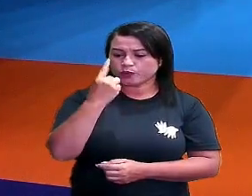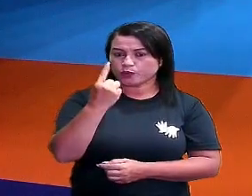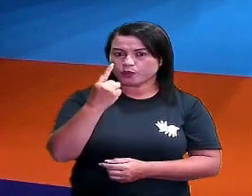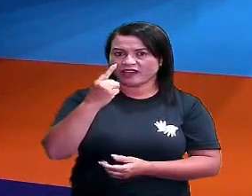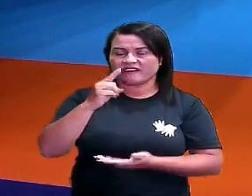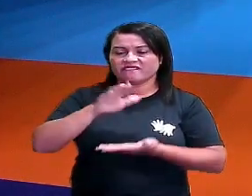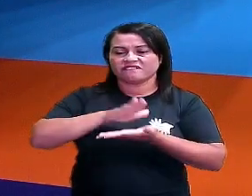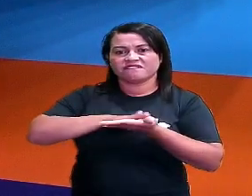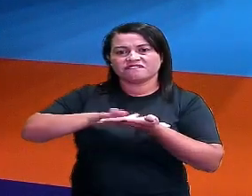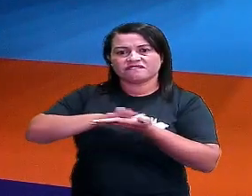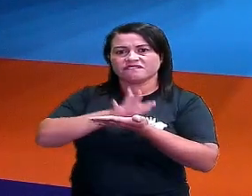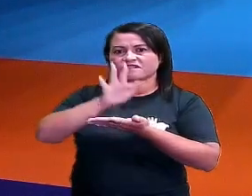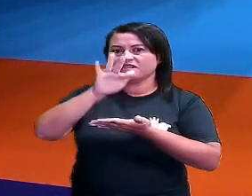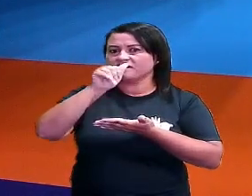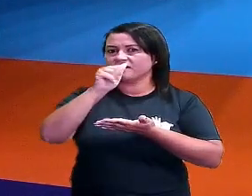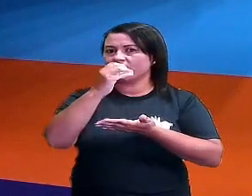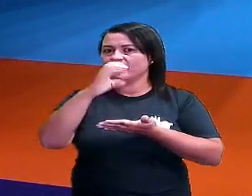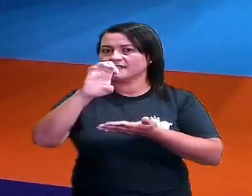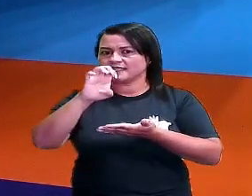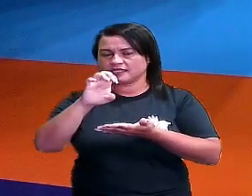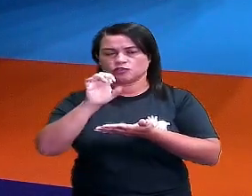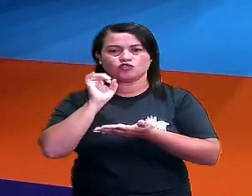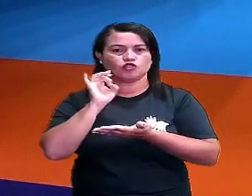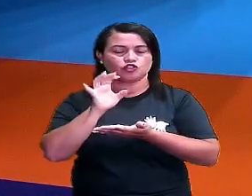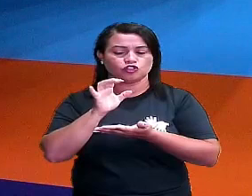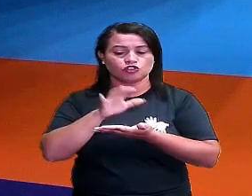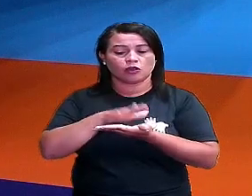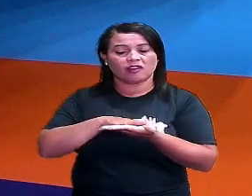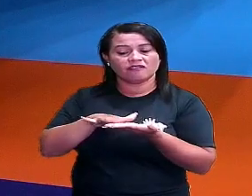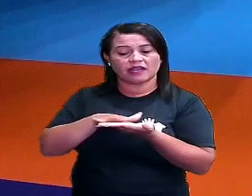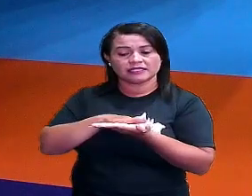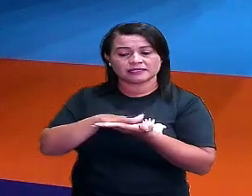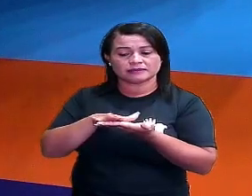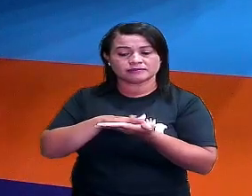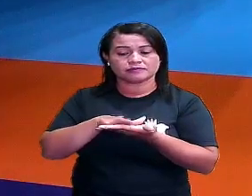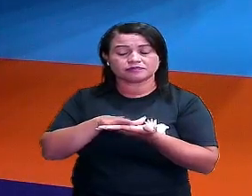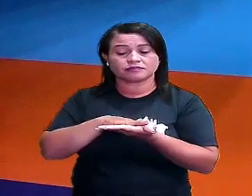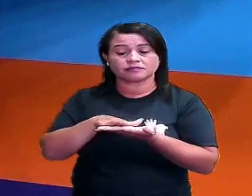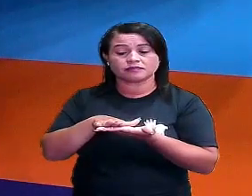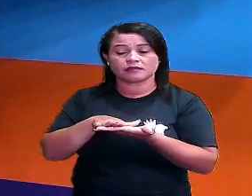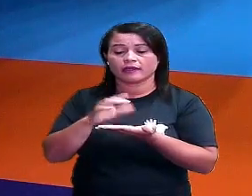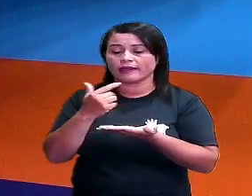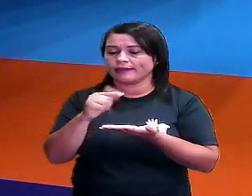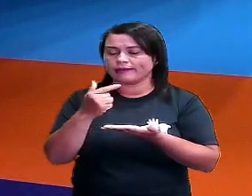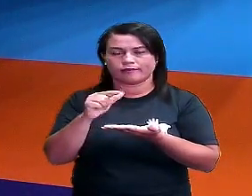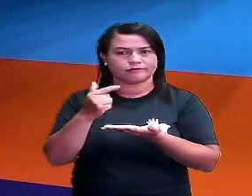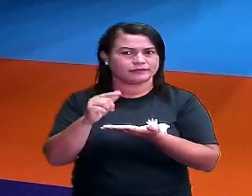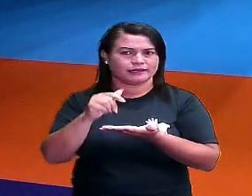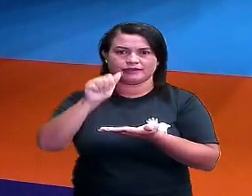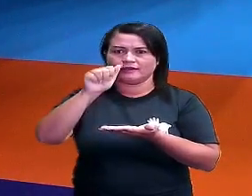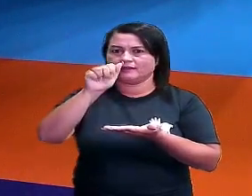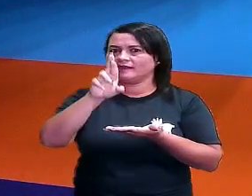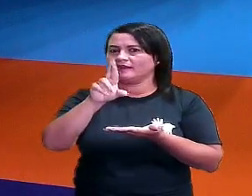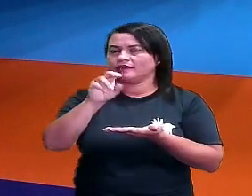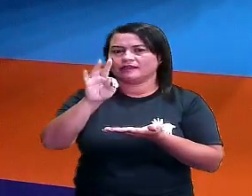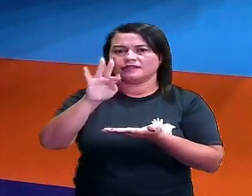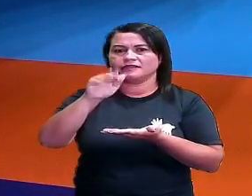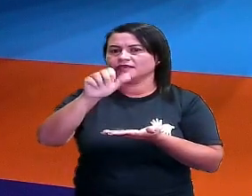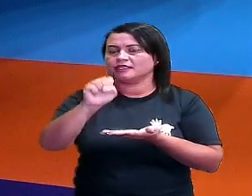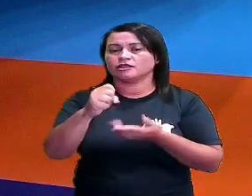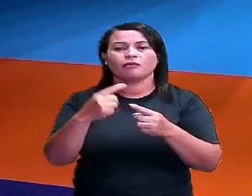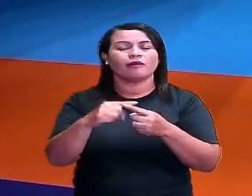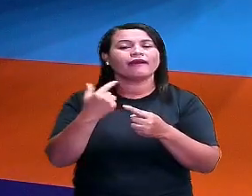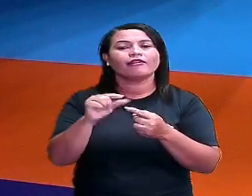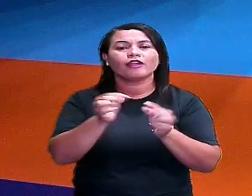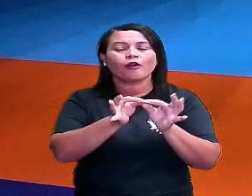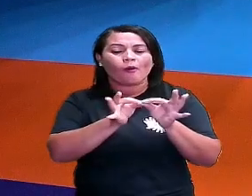face, porque eu só identifico como face a base circular e ele não tem arestas. Porque ele não tem aí a